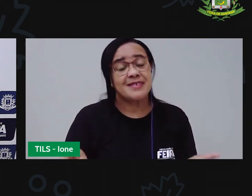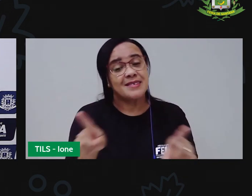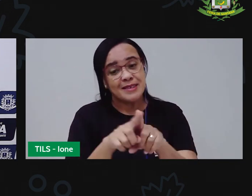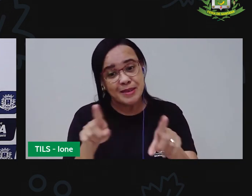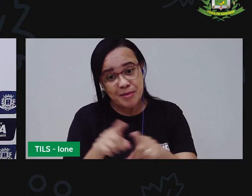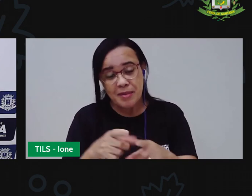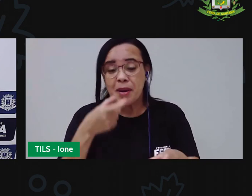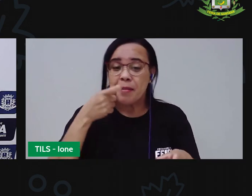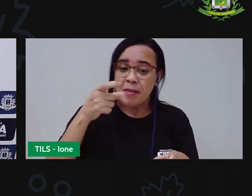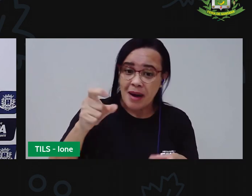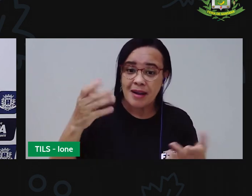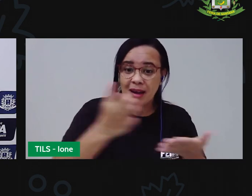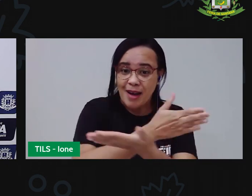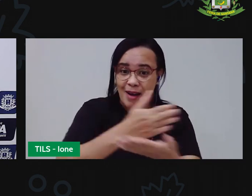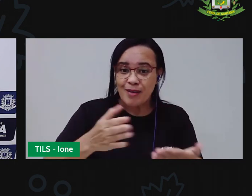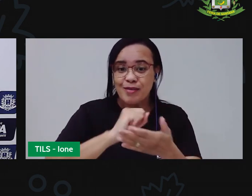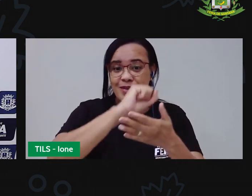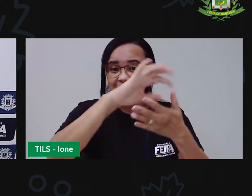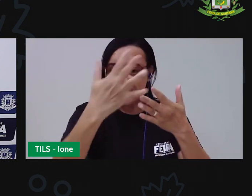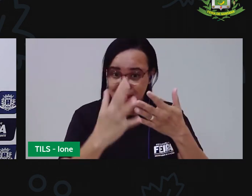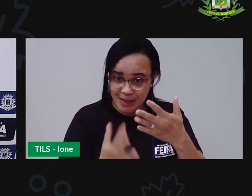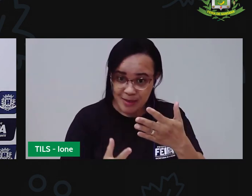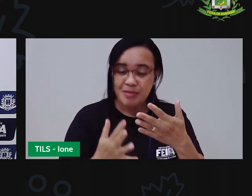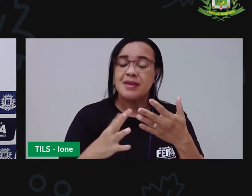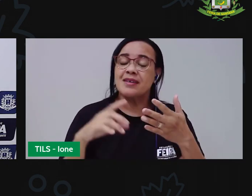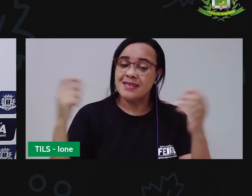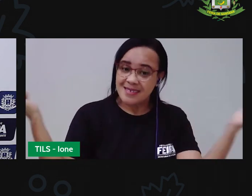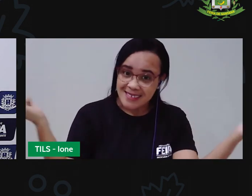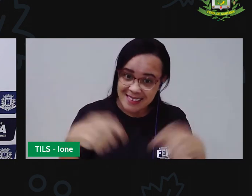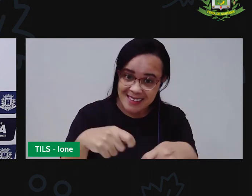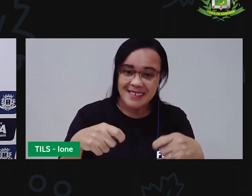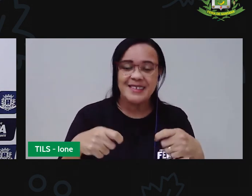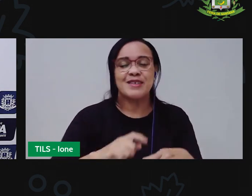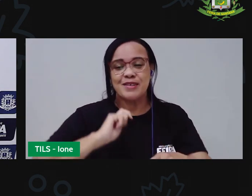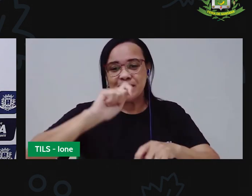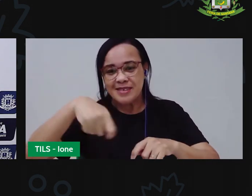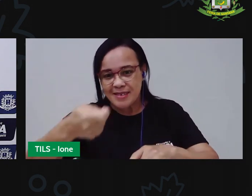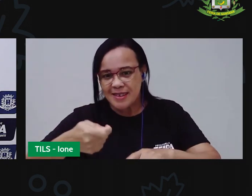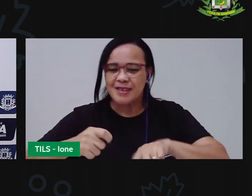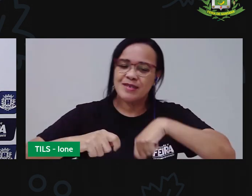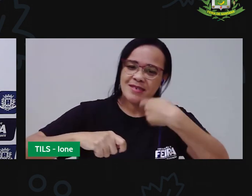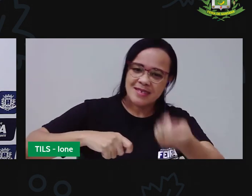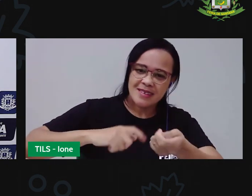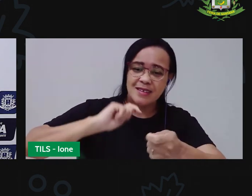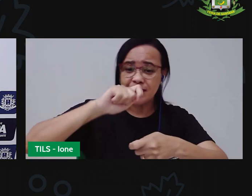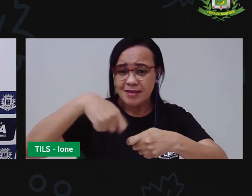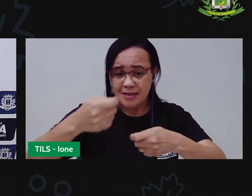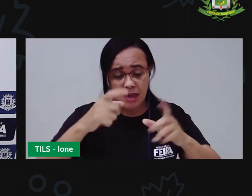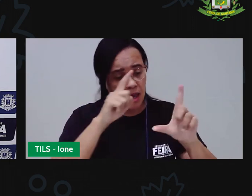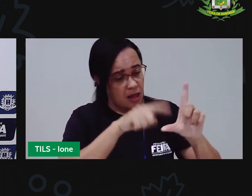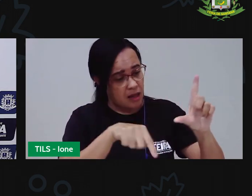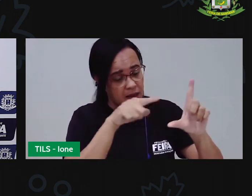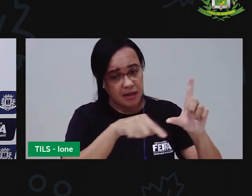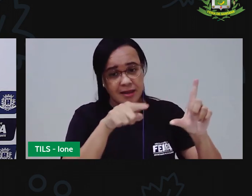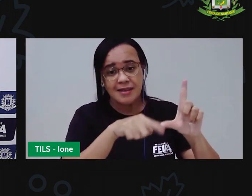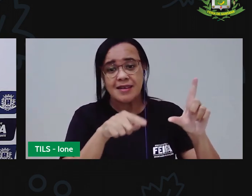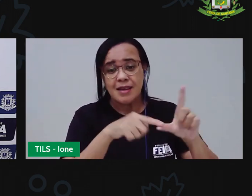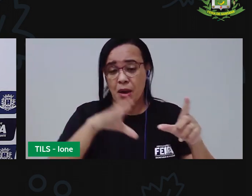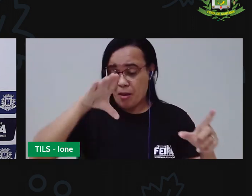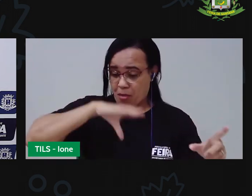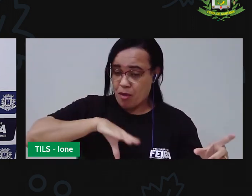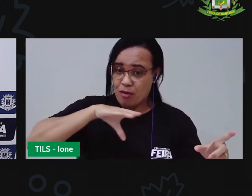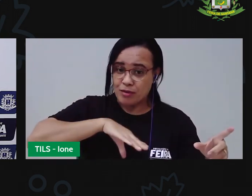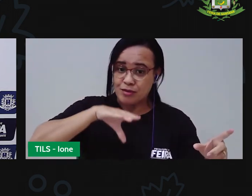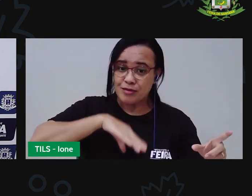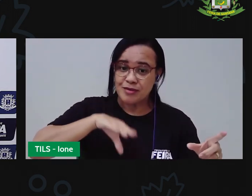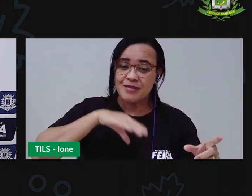palavras, a identificar a representação dos sinais em Libras com as letras no português, com